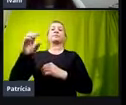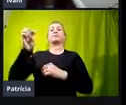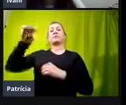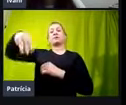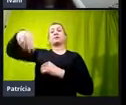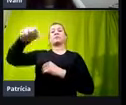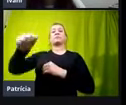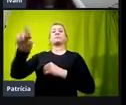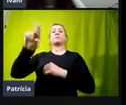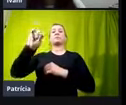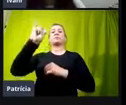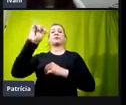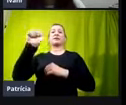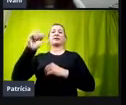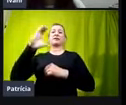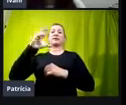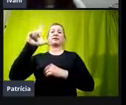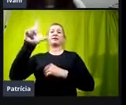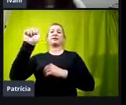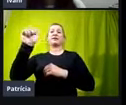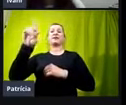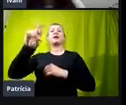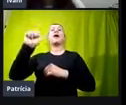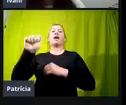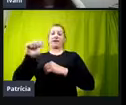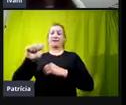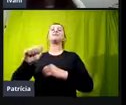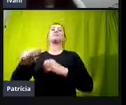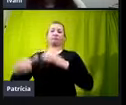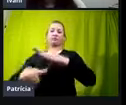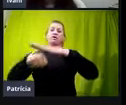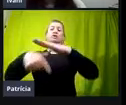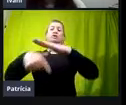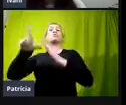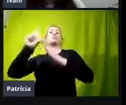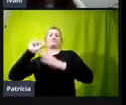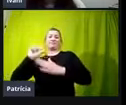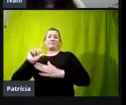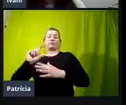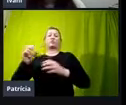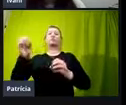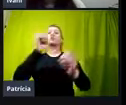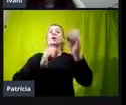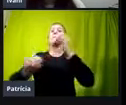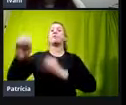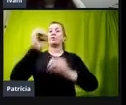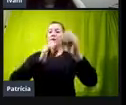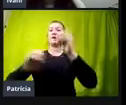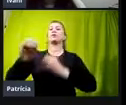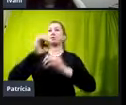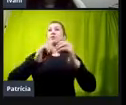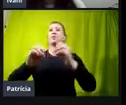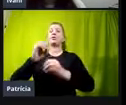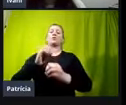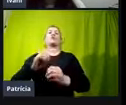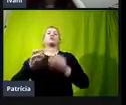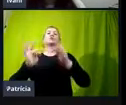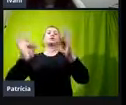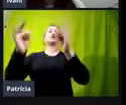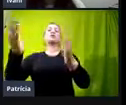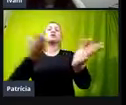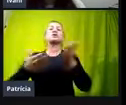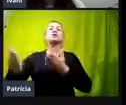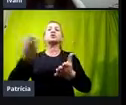importante a registrar, né, que foi na reitoria, na gestão anterior, onde o laboratório de tecnologia assistiva construído com